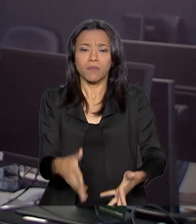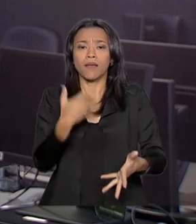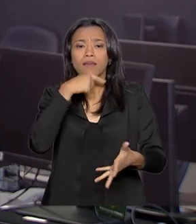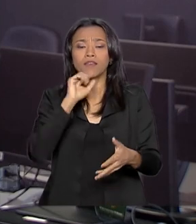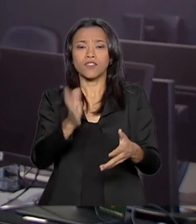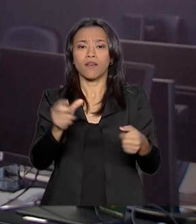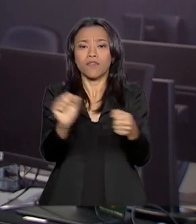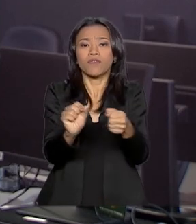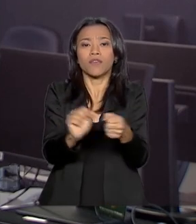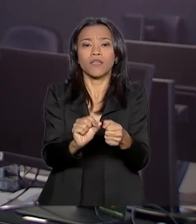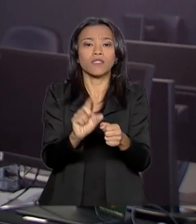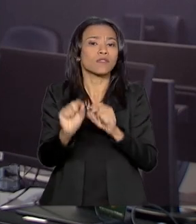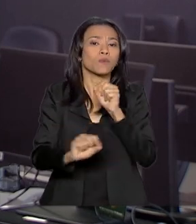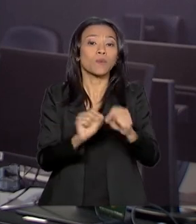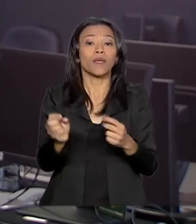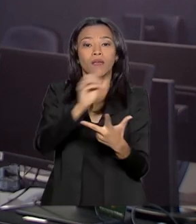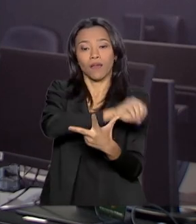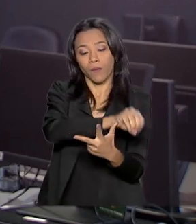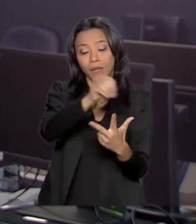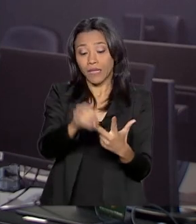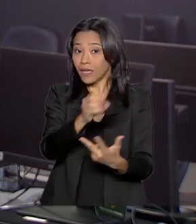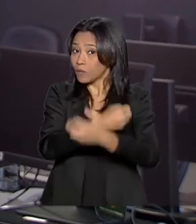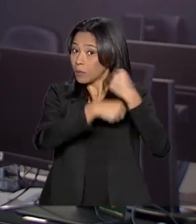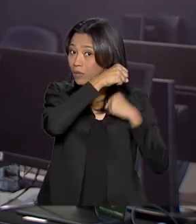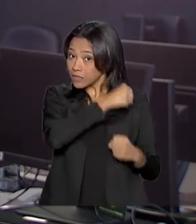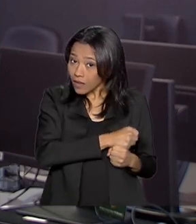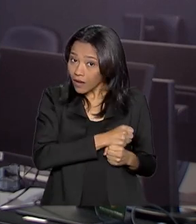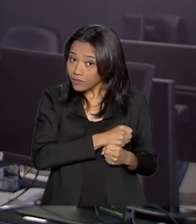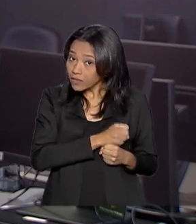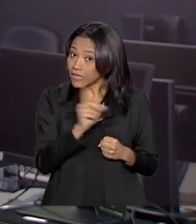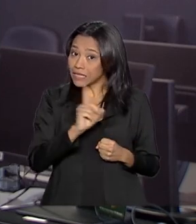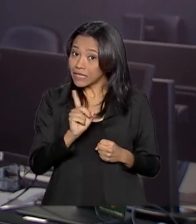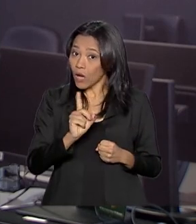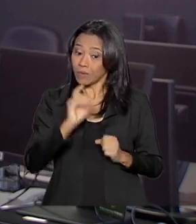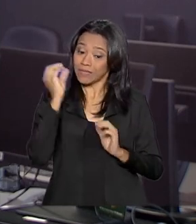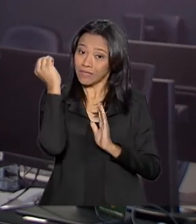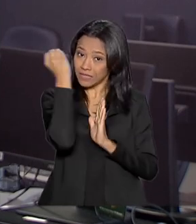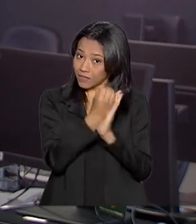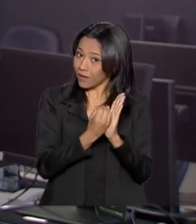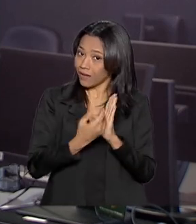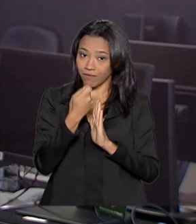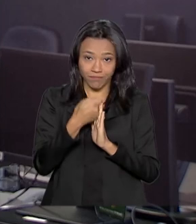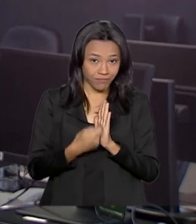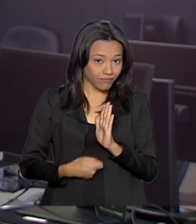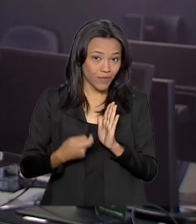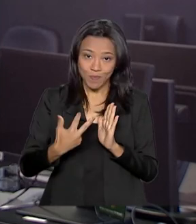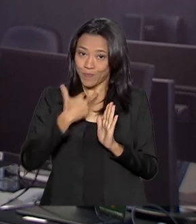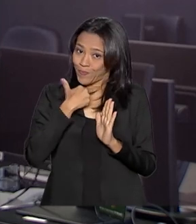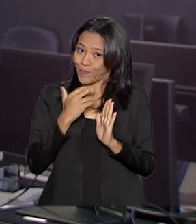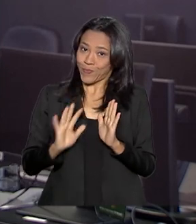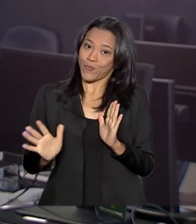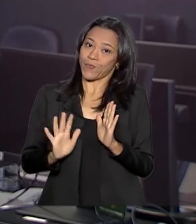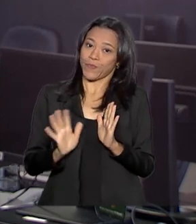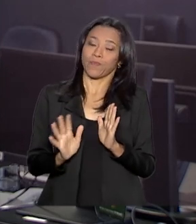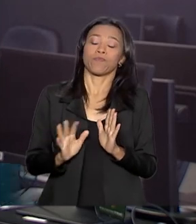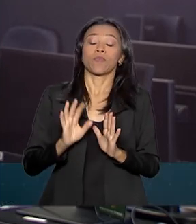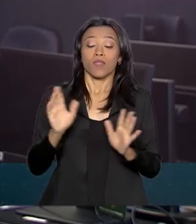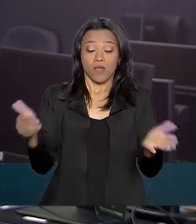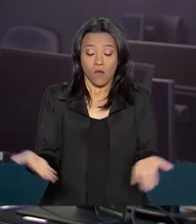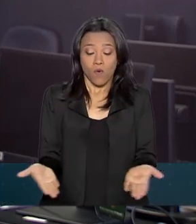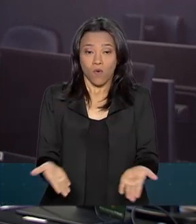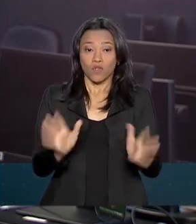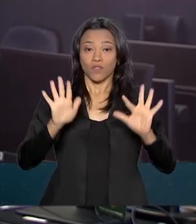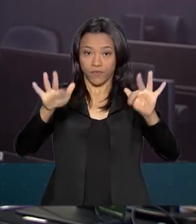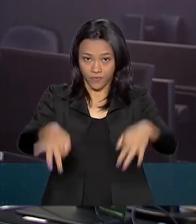fez o Exame Nacional do Ensino Médio no ano passado e não tirou nota zero na redação. As inscrições terminam às 23 horas e